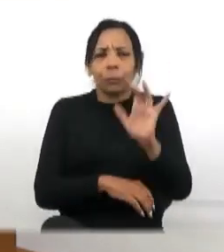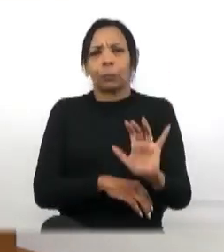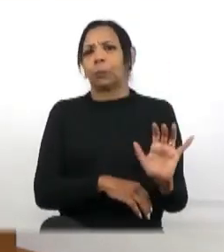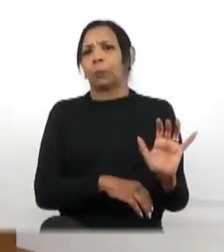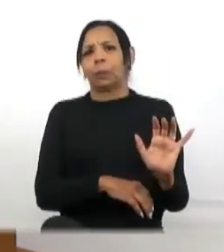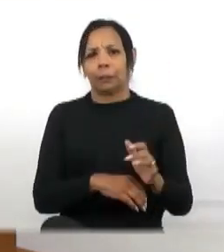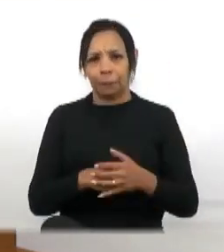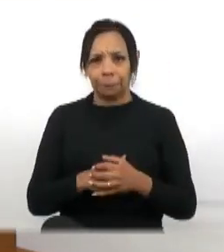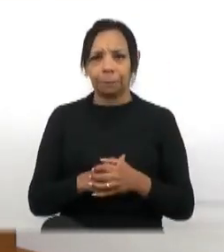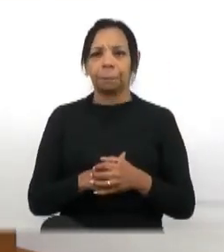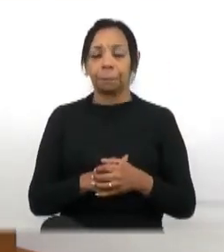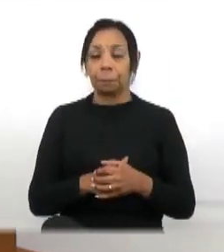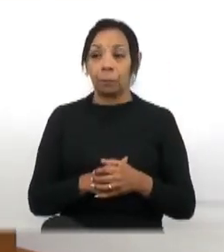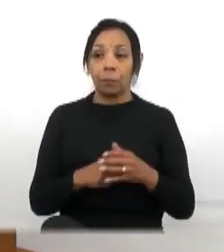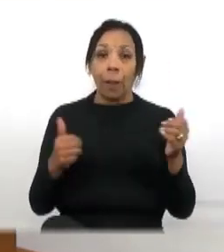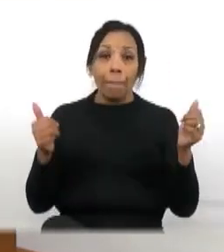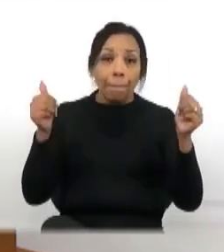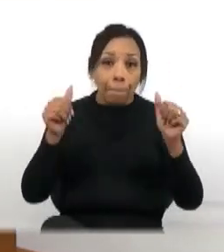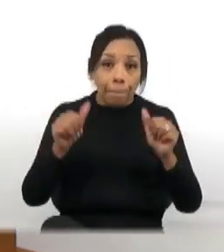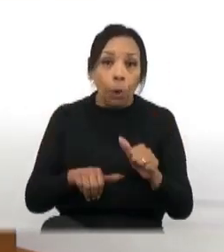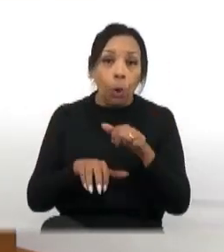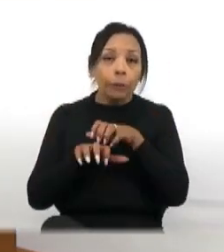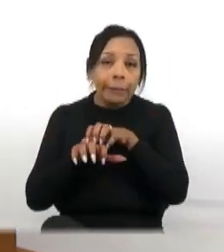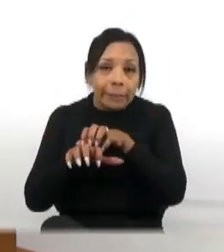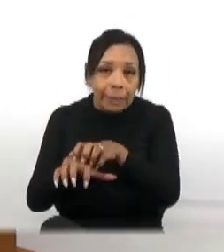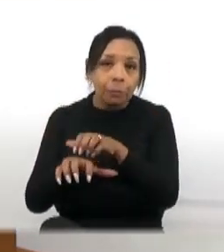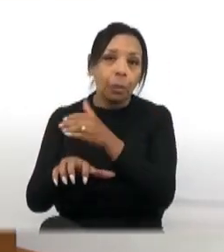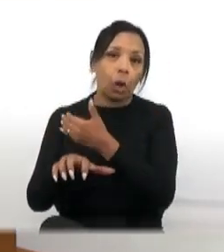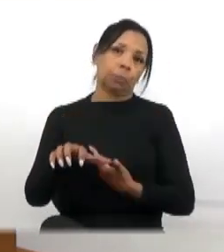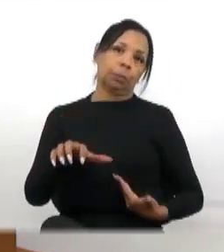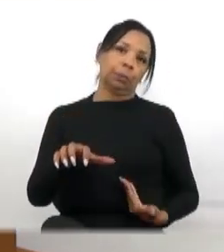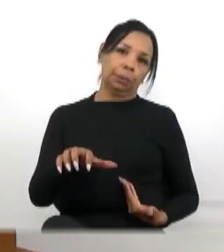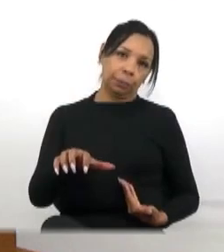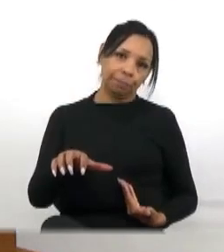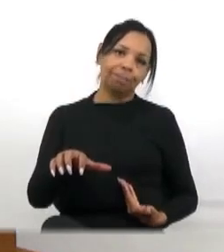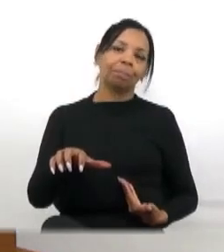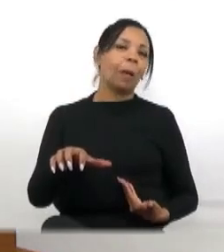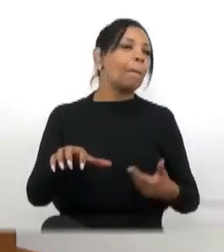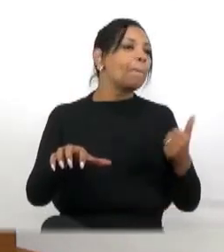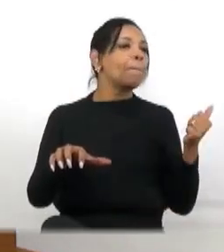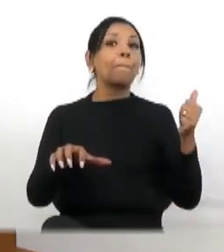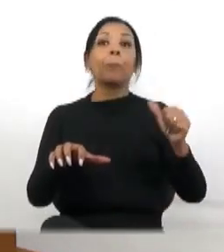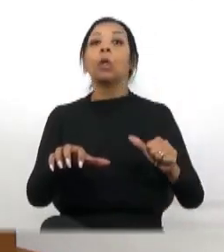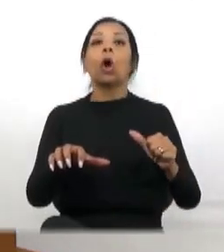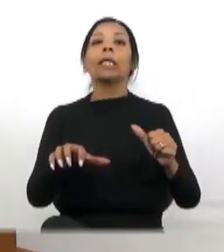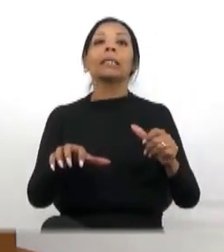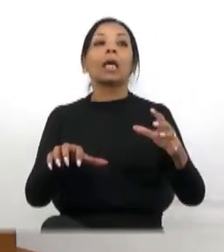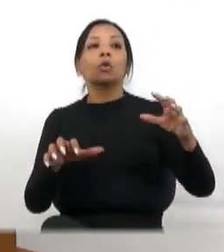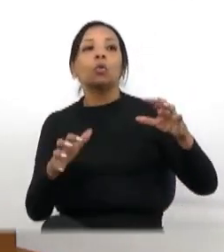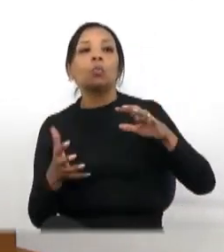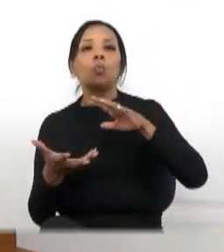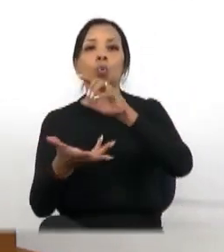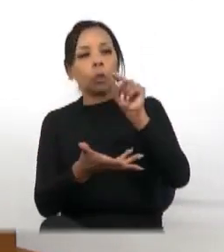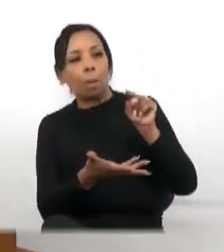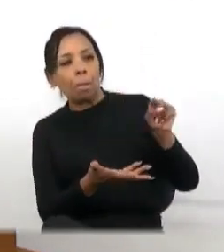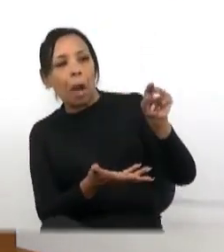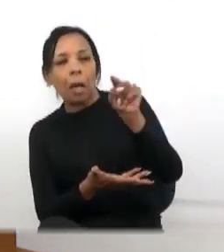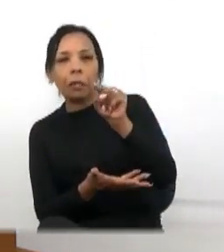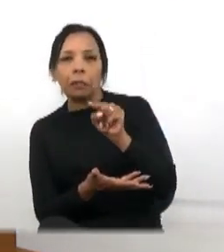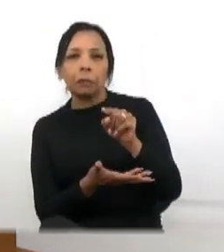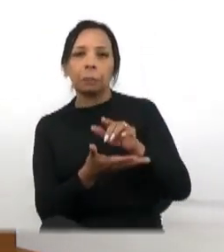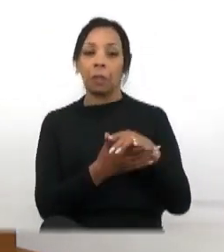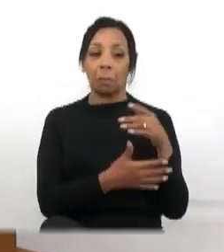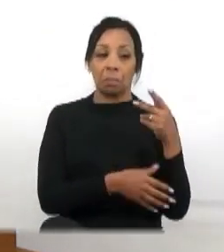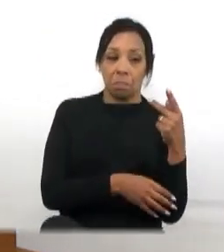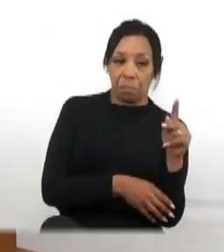É o pior transporte público, um dos piores do mundo. E você pode ir para Paraguai,